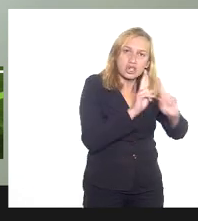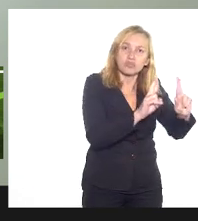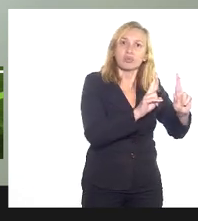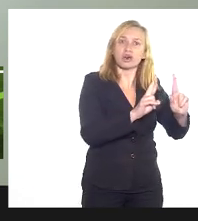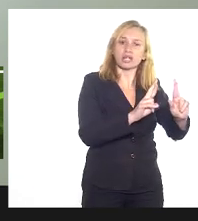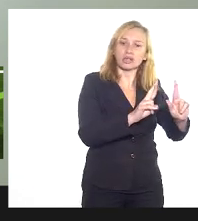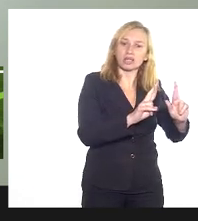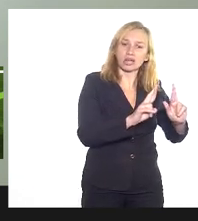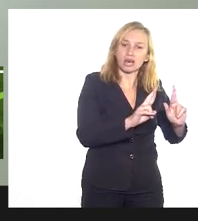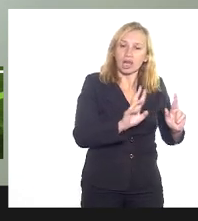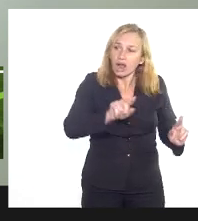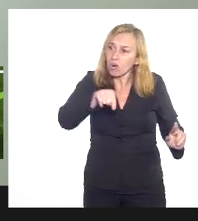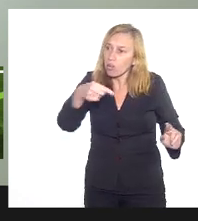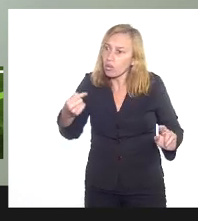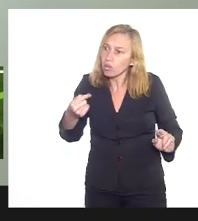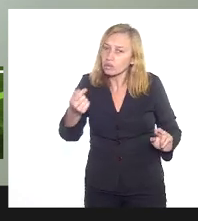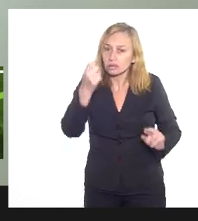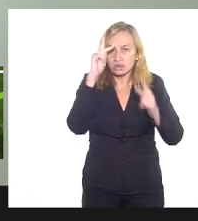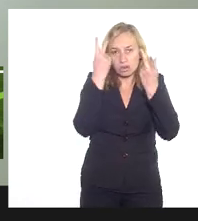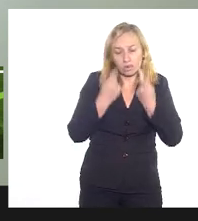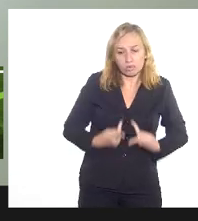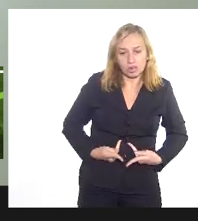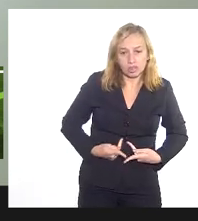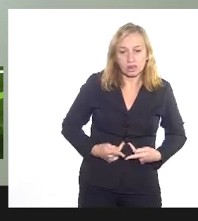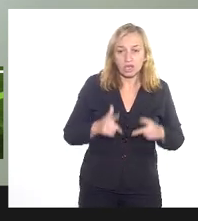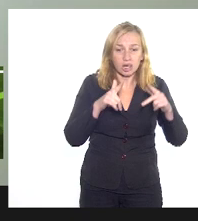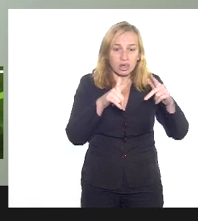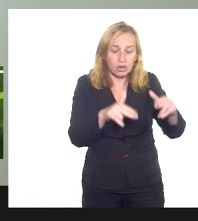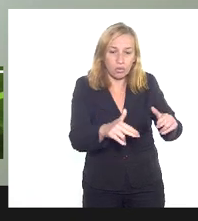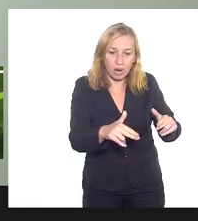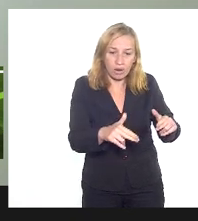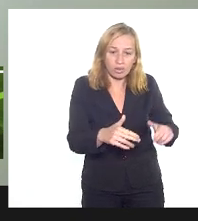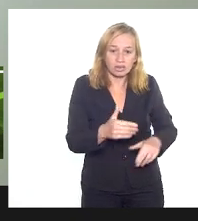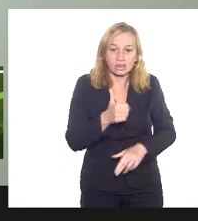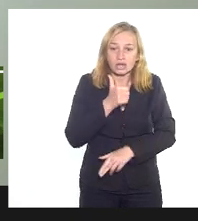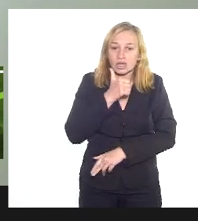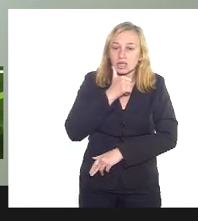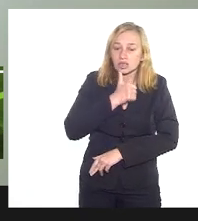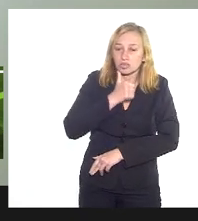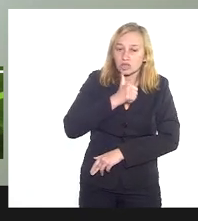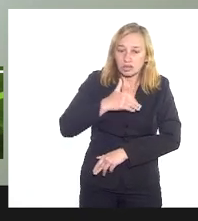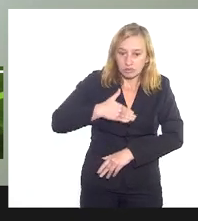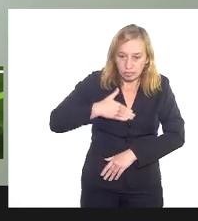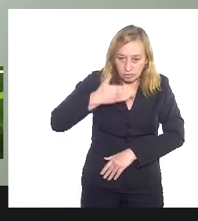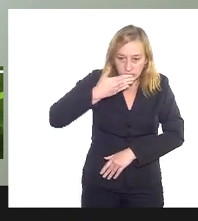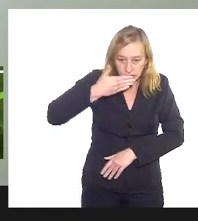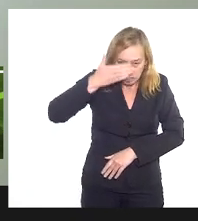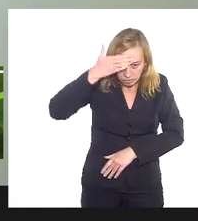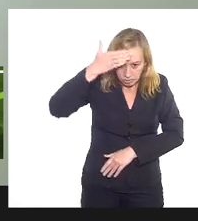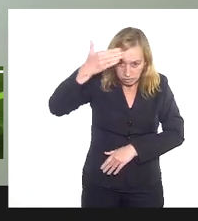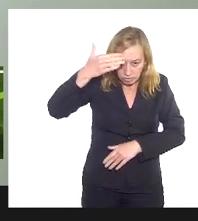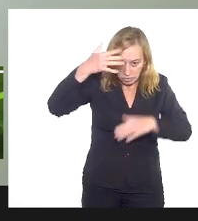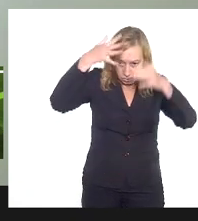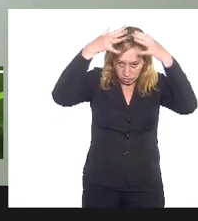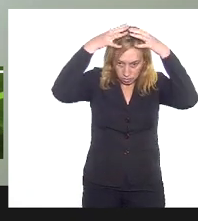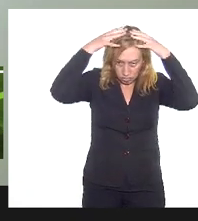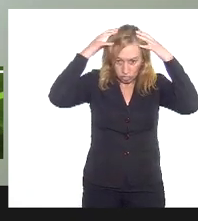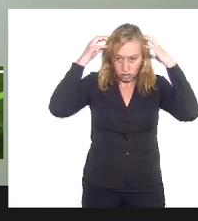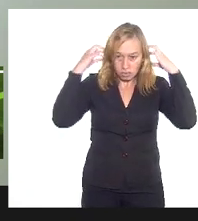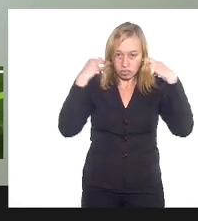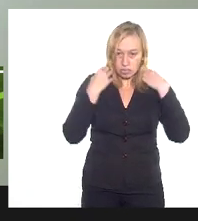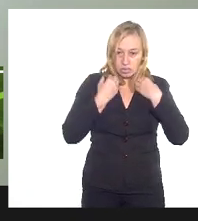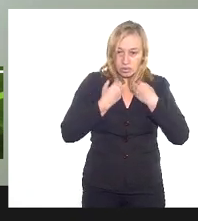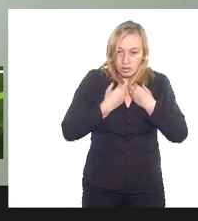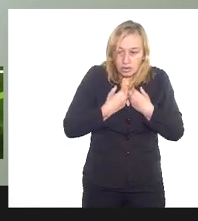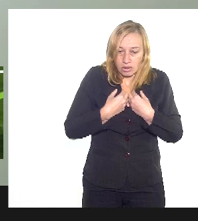ao outro, assim como os muçulmanas, mulheres muçulmanas usam seus lenços na cabeça e elas não usam